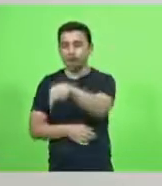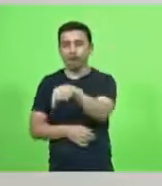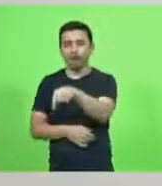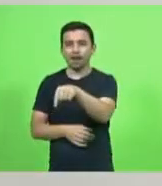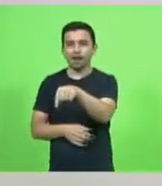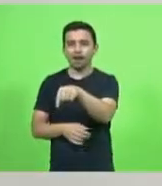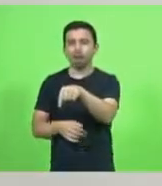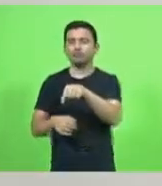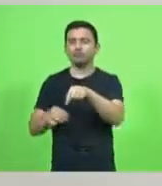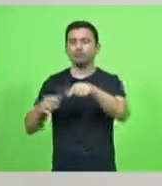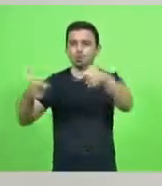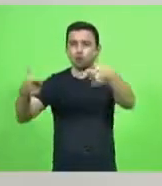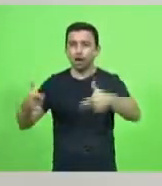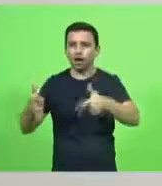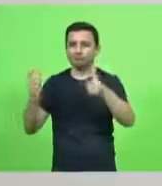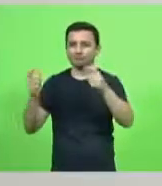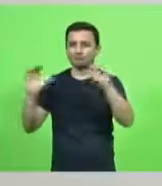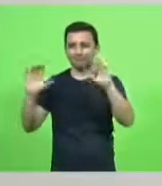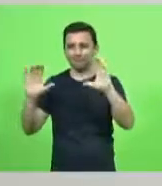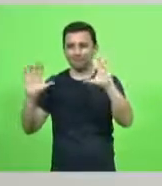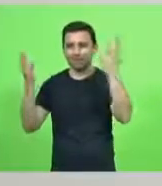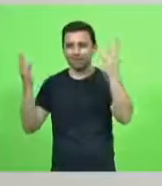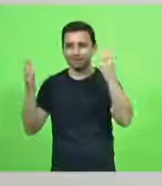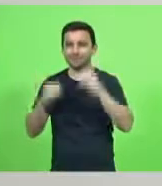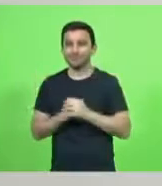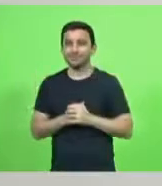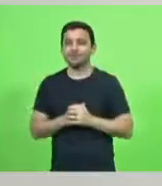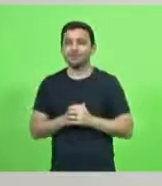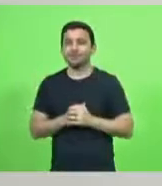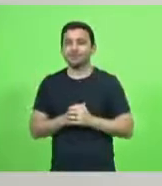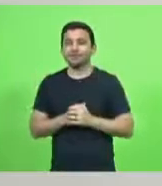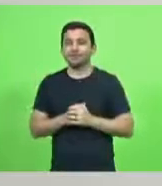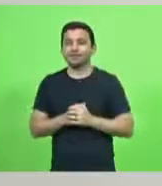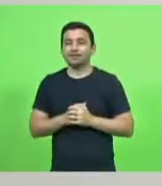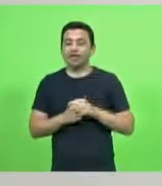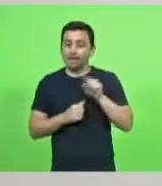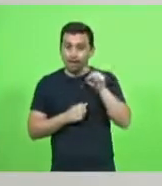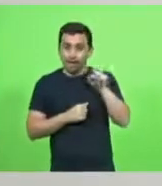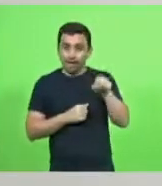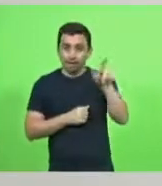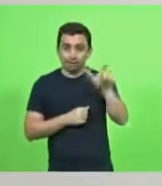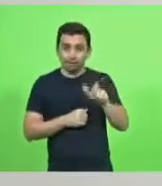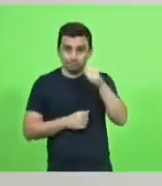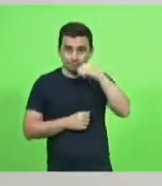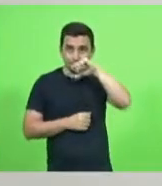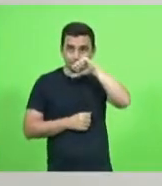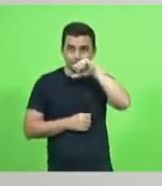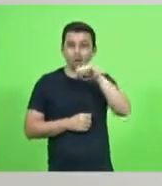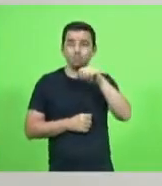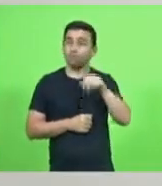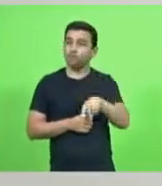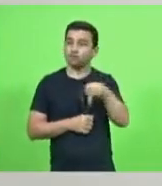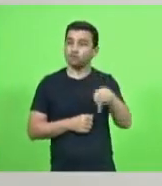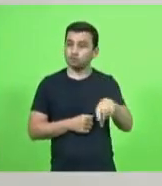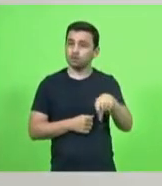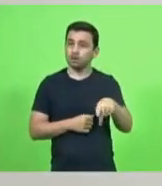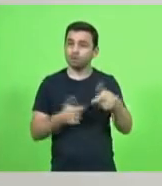triunfal. Mamãe foi professora lá no Sangão, quando era ainda